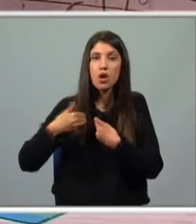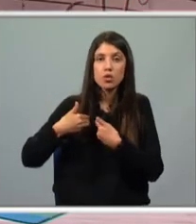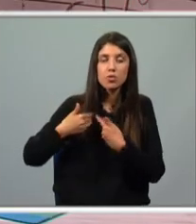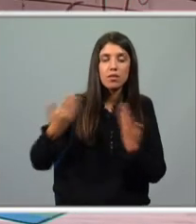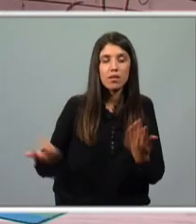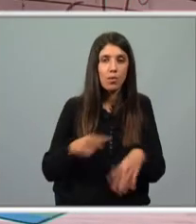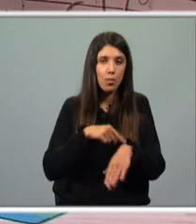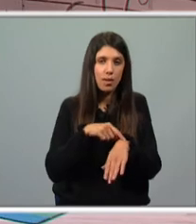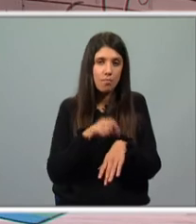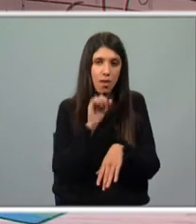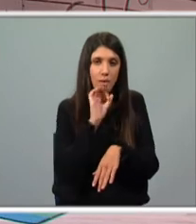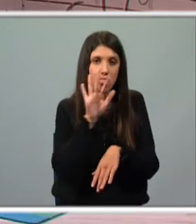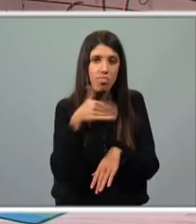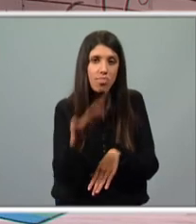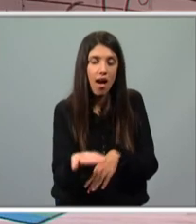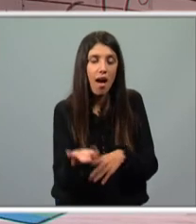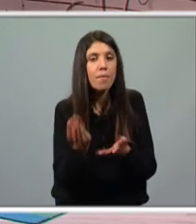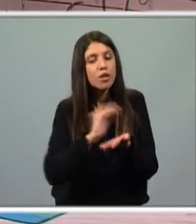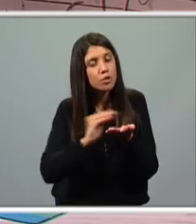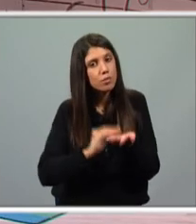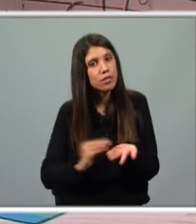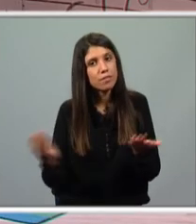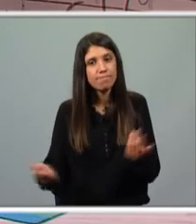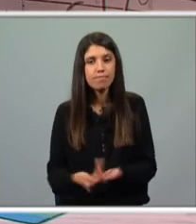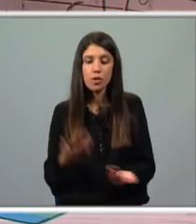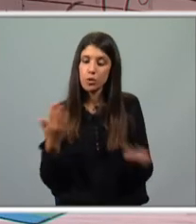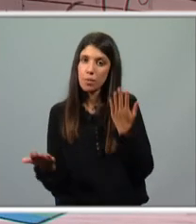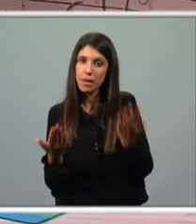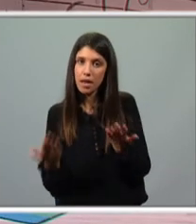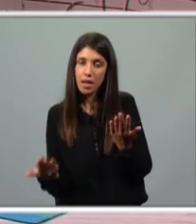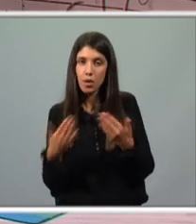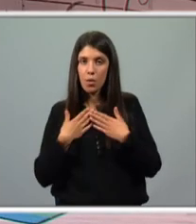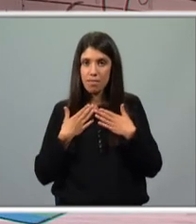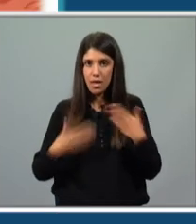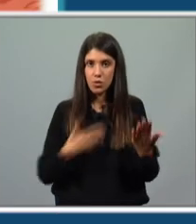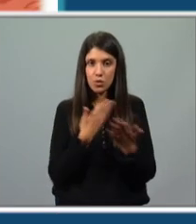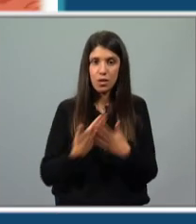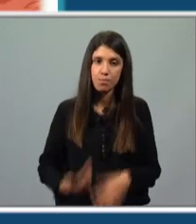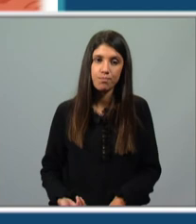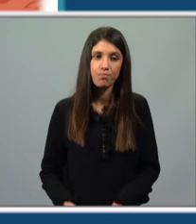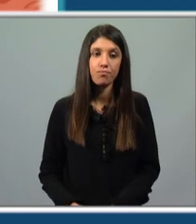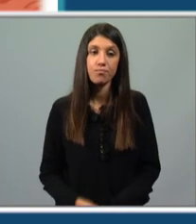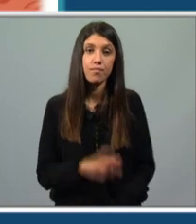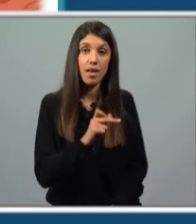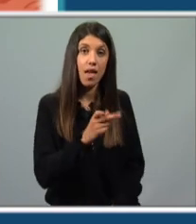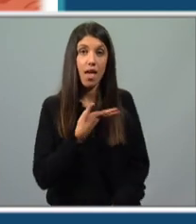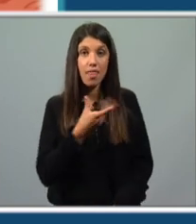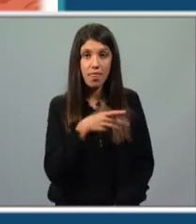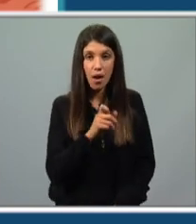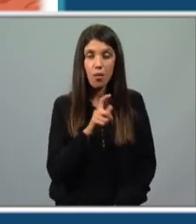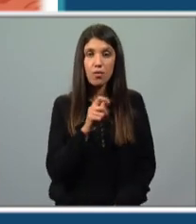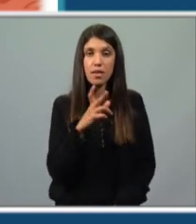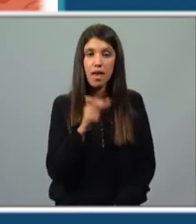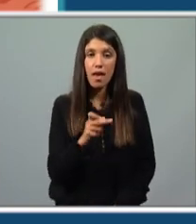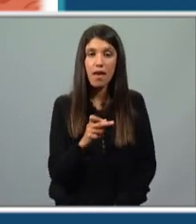dou-te um tempinho para tu escreveres a tua resposta e agora vais confrontá-la com a minha sugestão. Adão e Eva